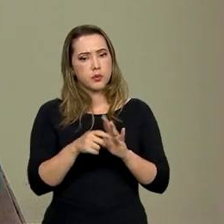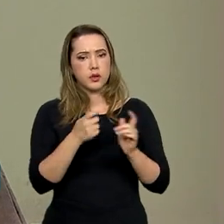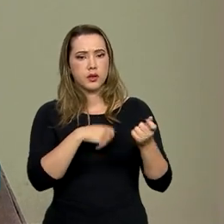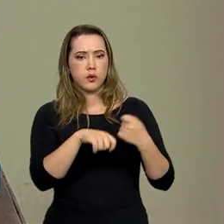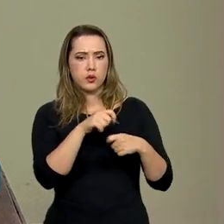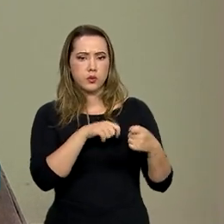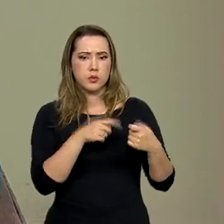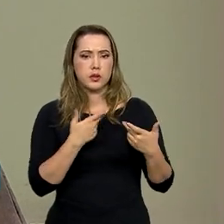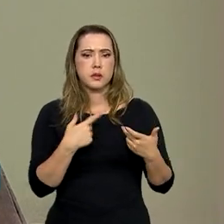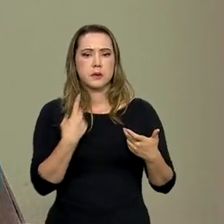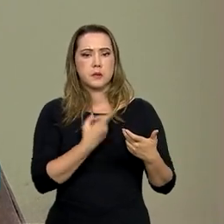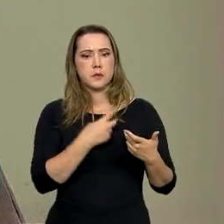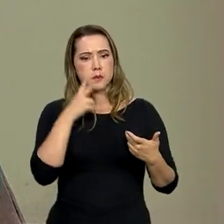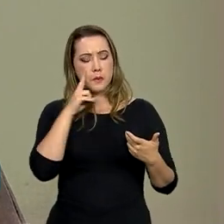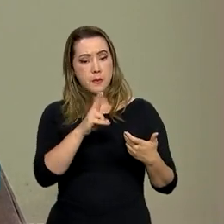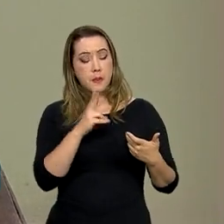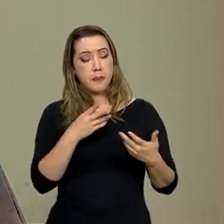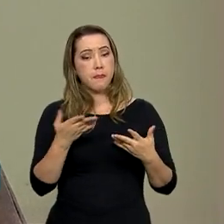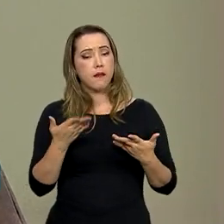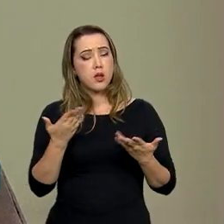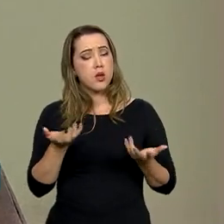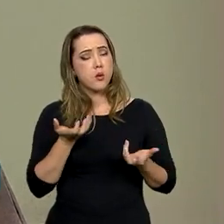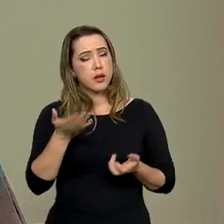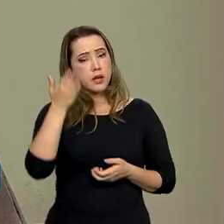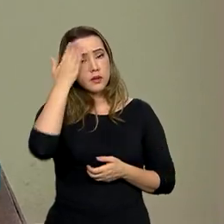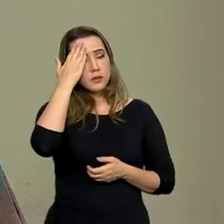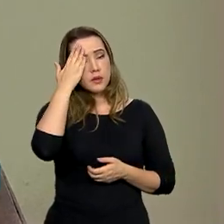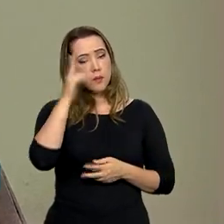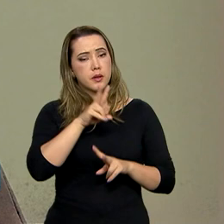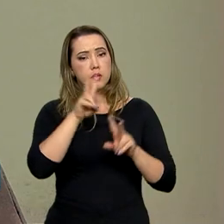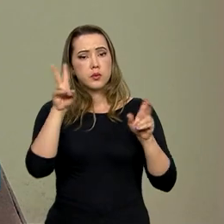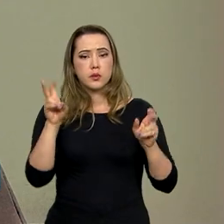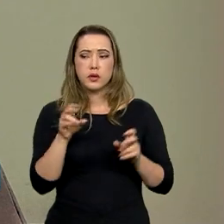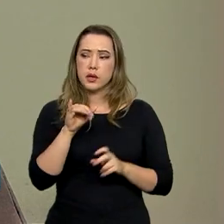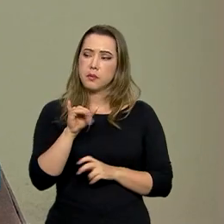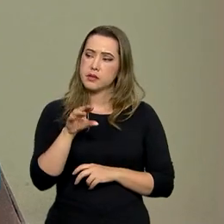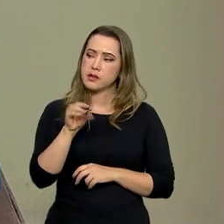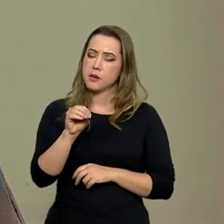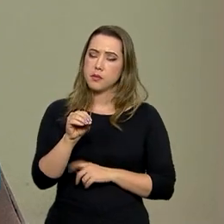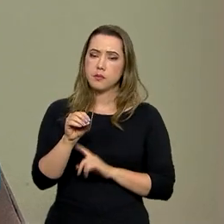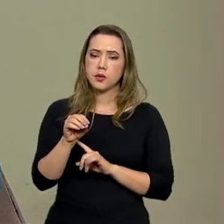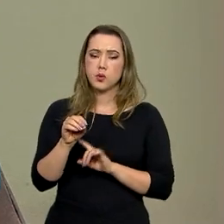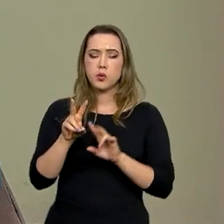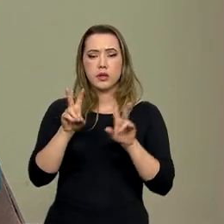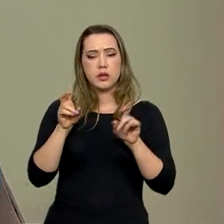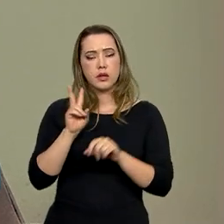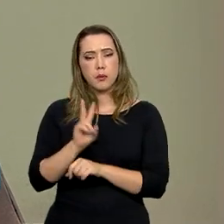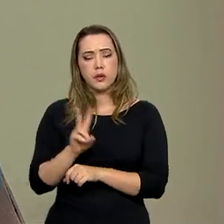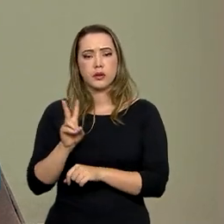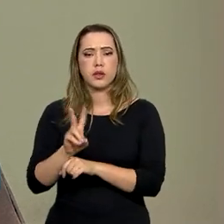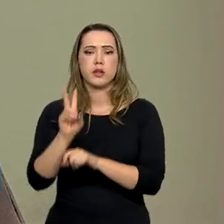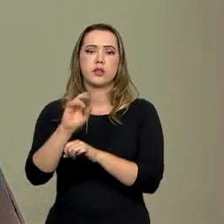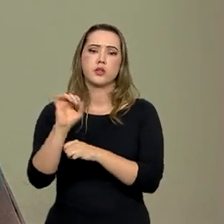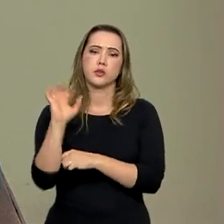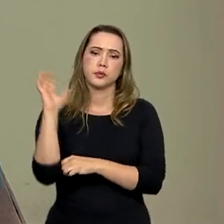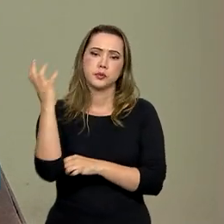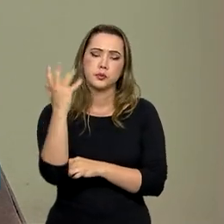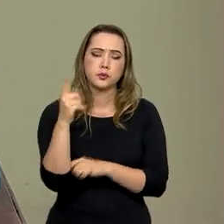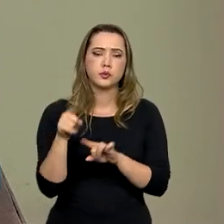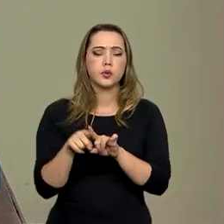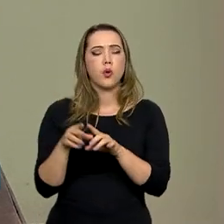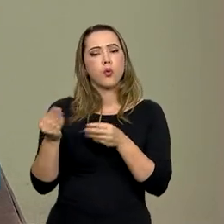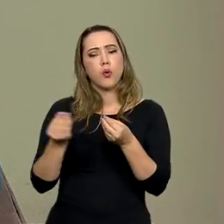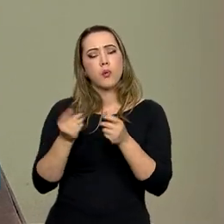sustentáveis. Eu queria saber, assim, do ponto de vista do ICMBio, que cuida tanto da conservação da biodiversidade,